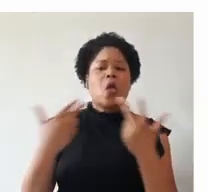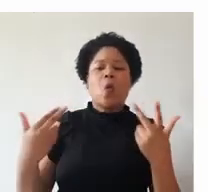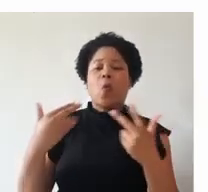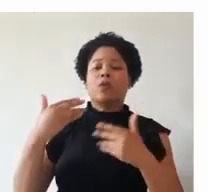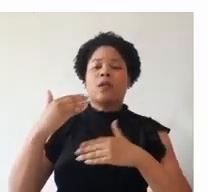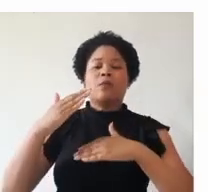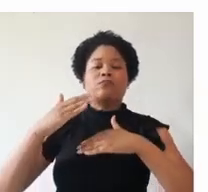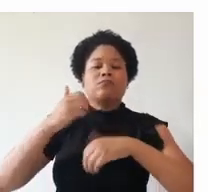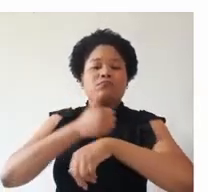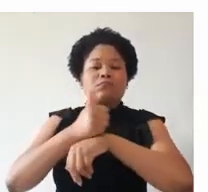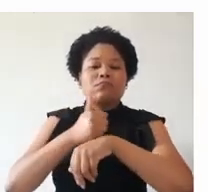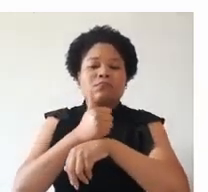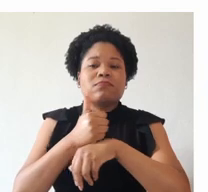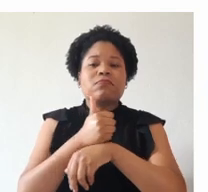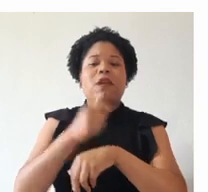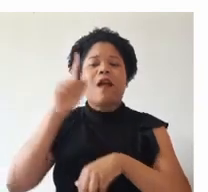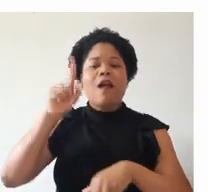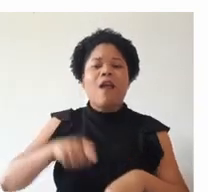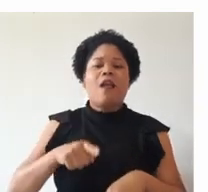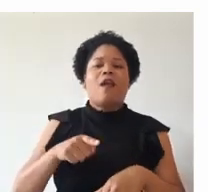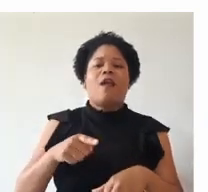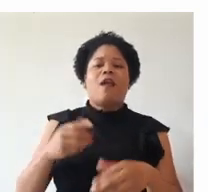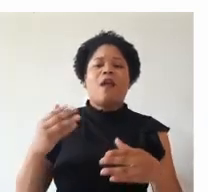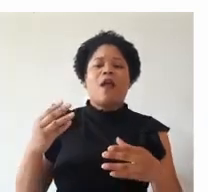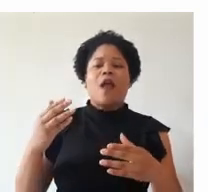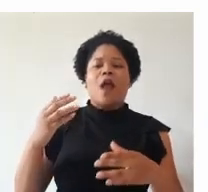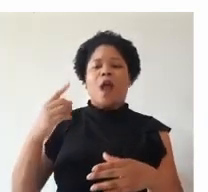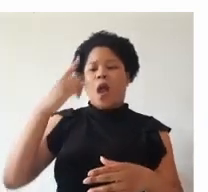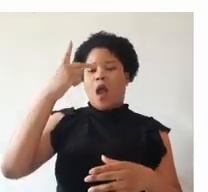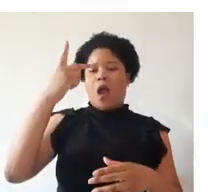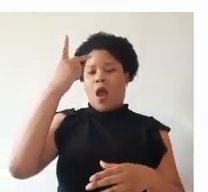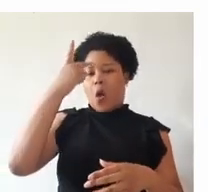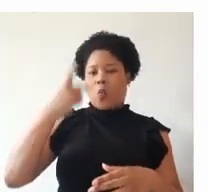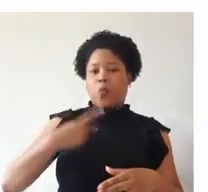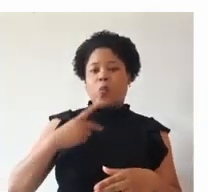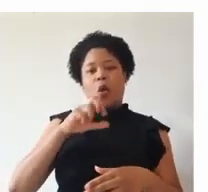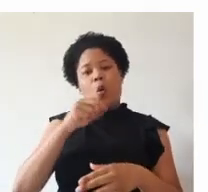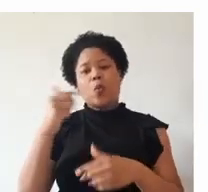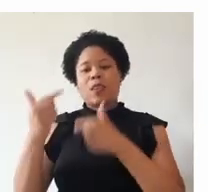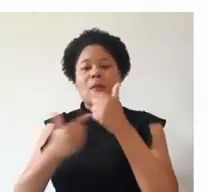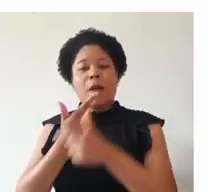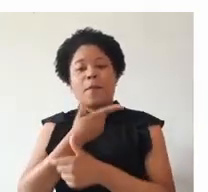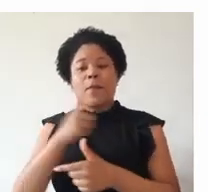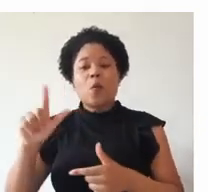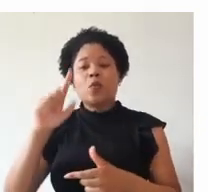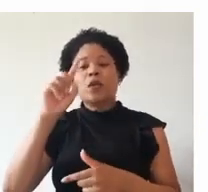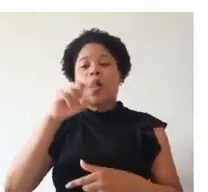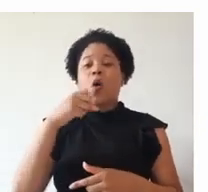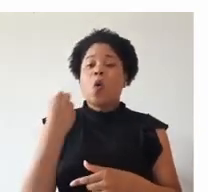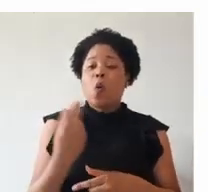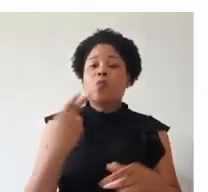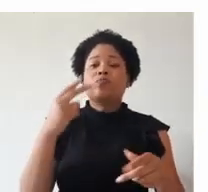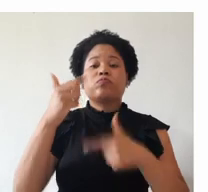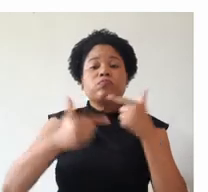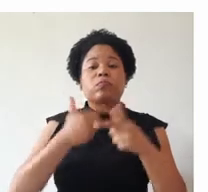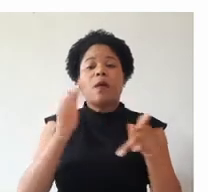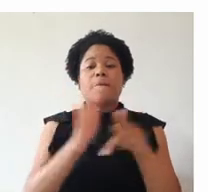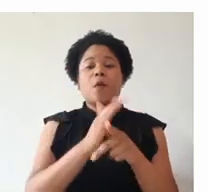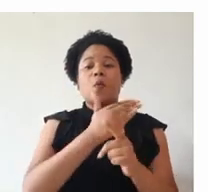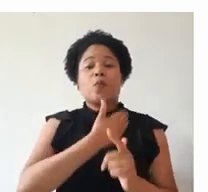profissionais na condição de autônomo, empregado ou servidor público.